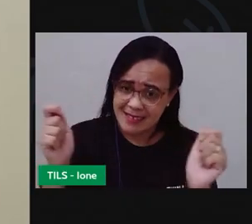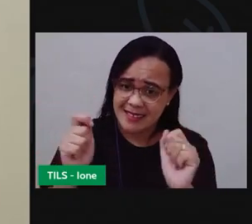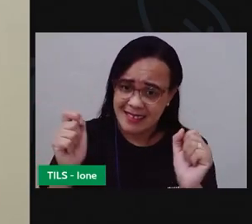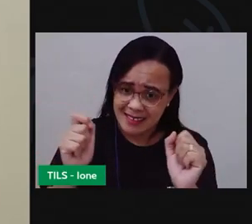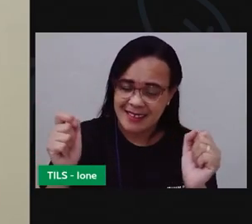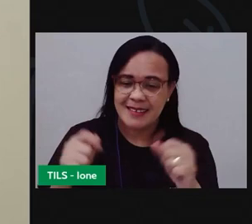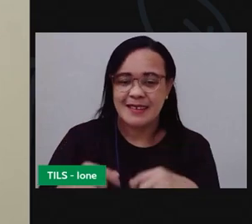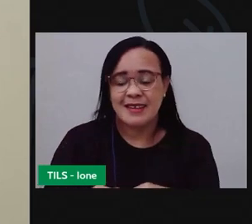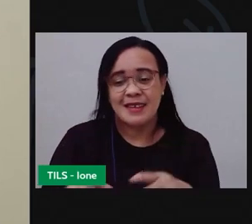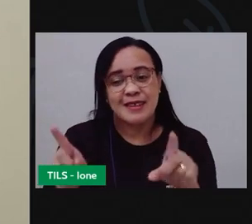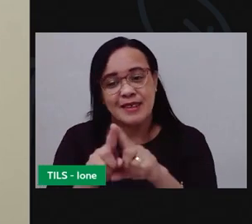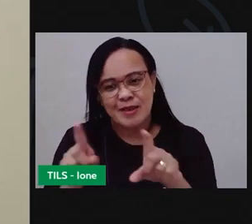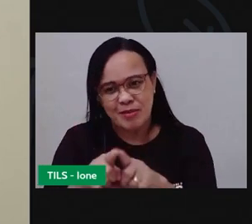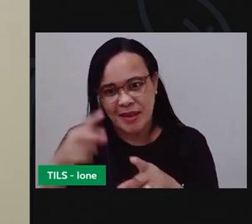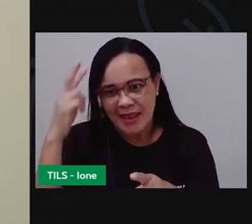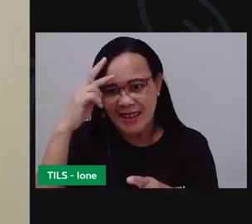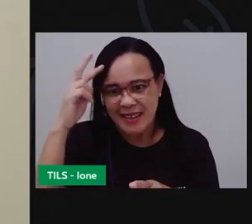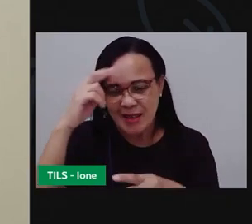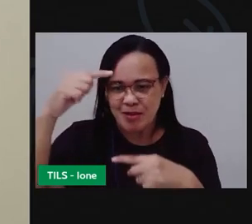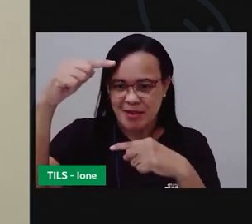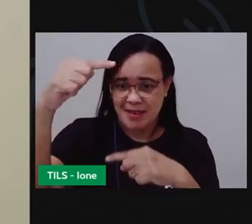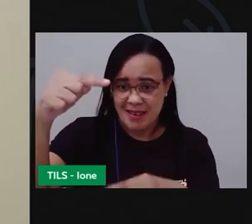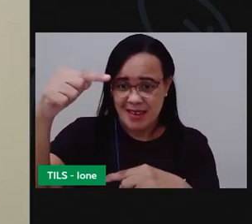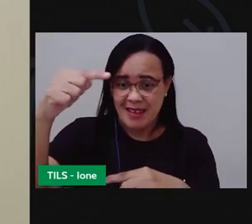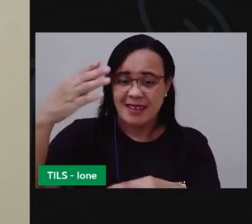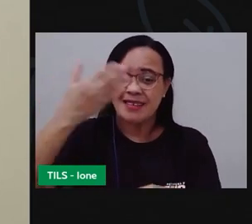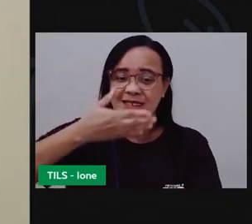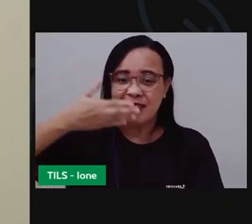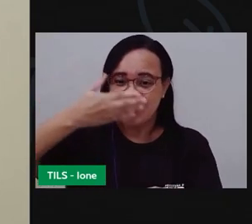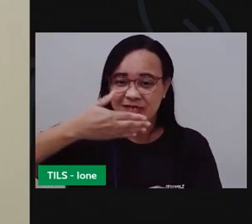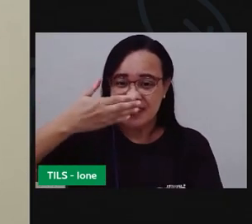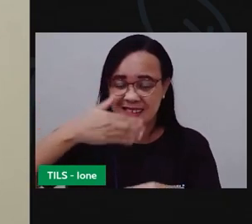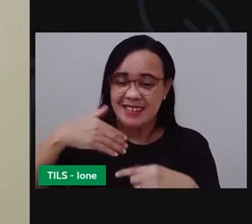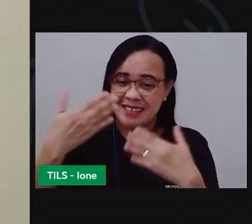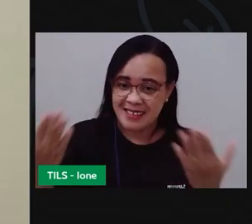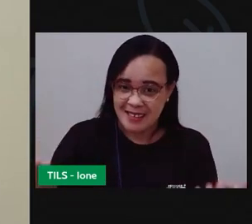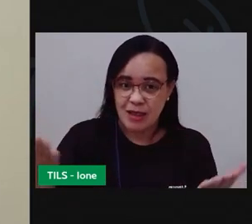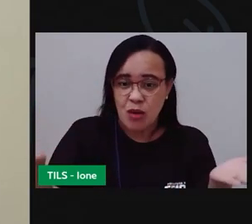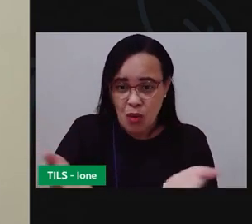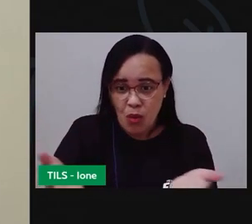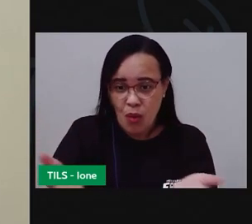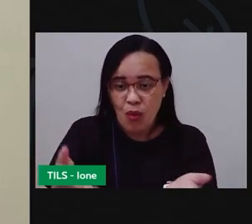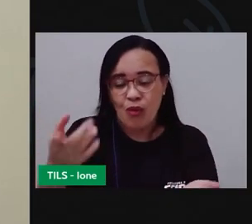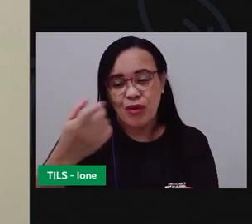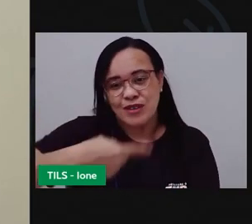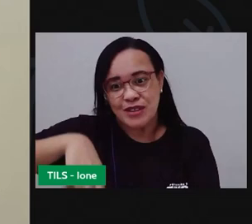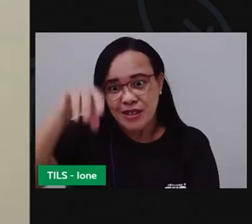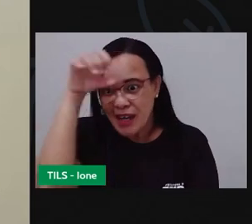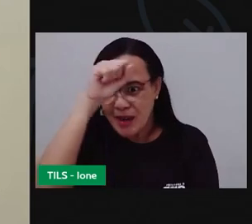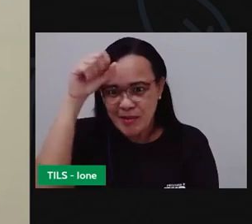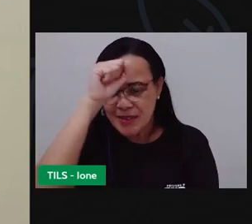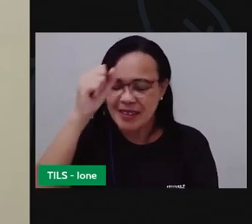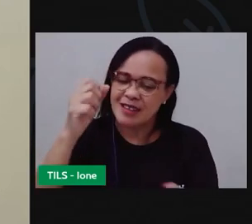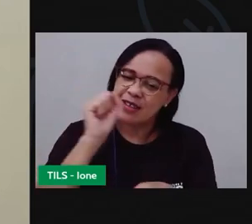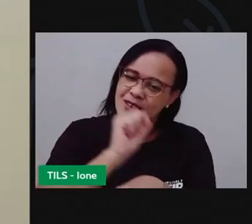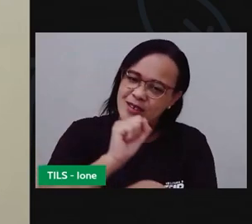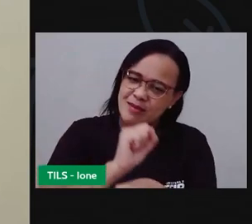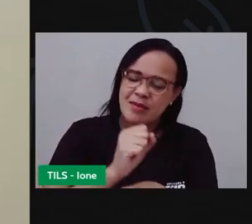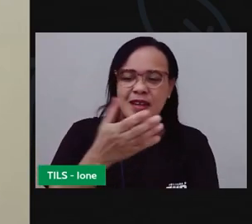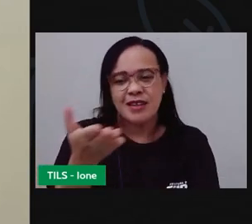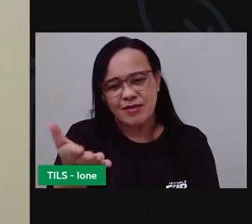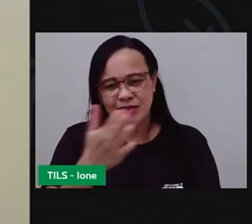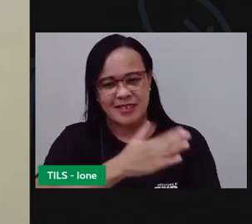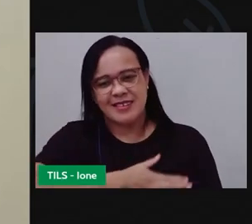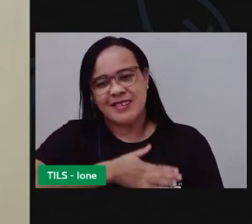espero que você tenha aprendido e gostado bastante dessa nossa aula curta o nosso vídeo e deixe um comentário